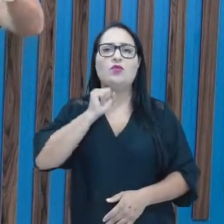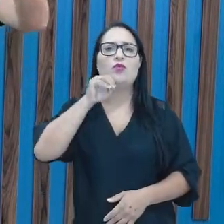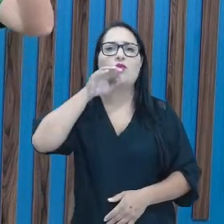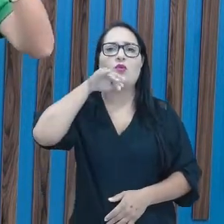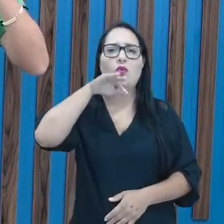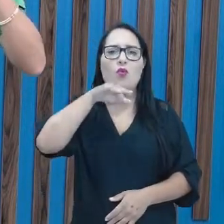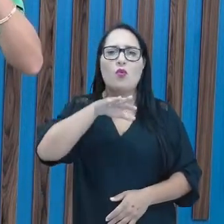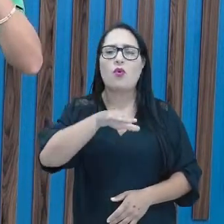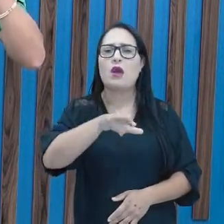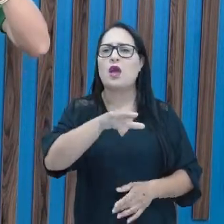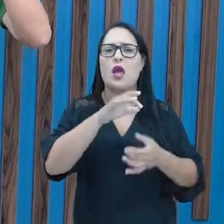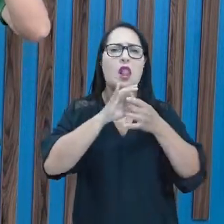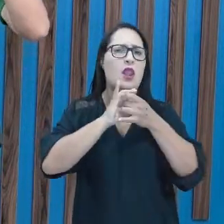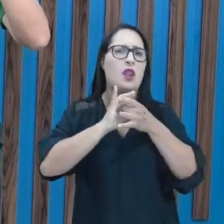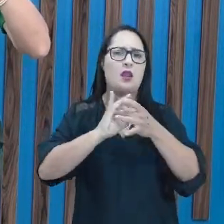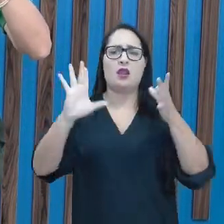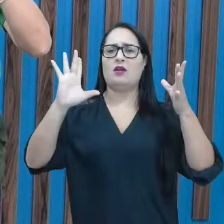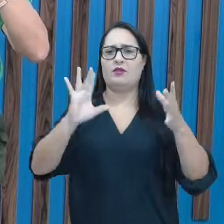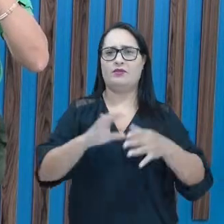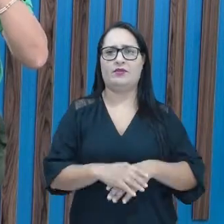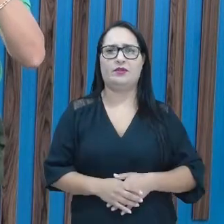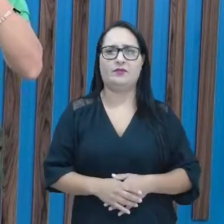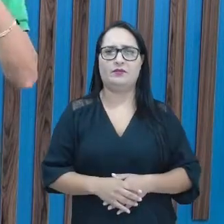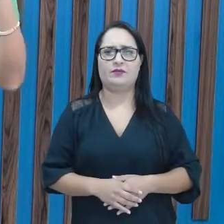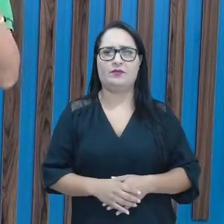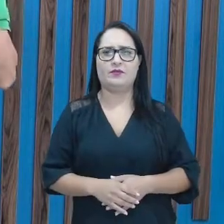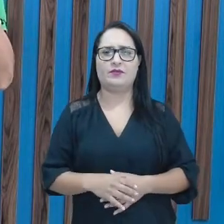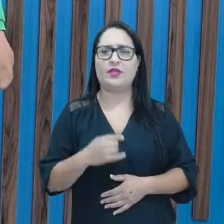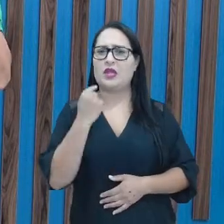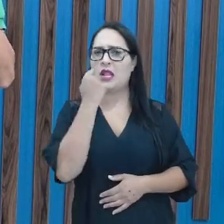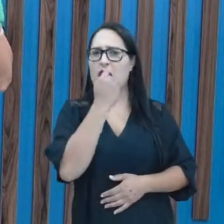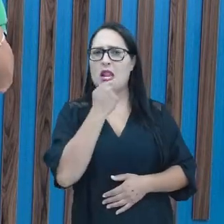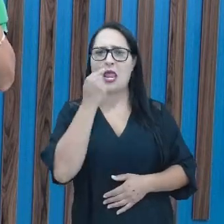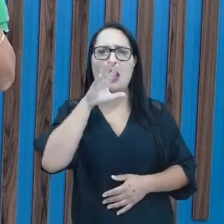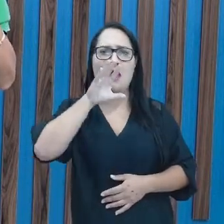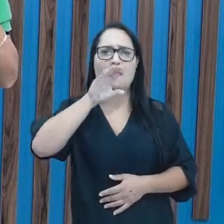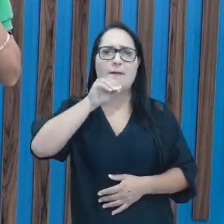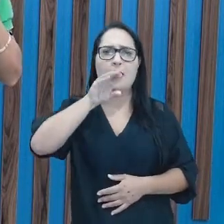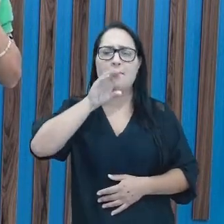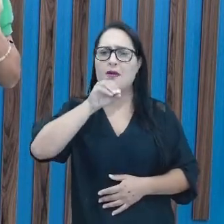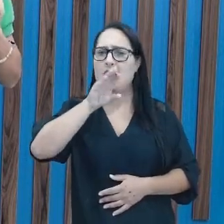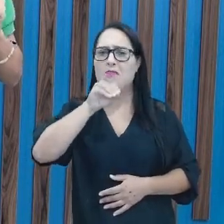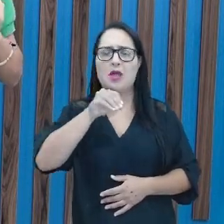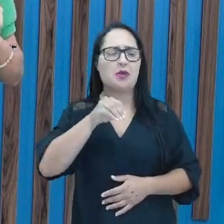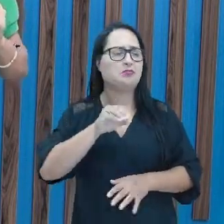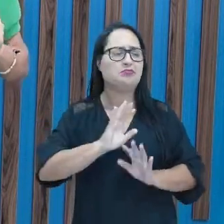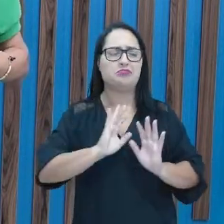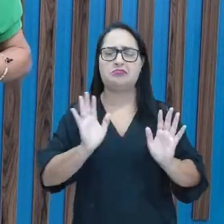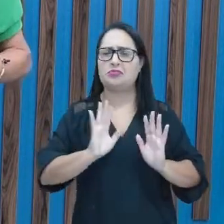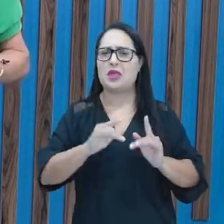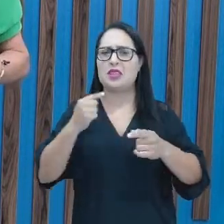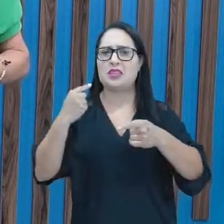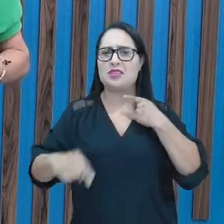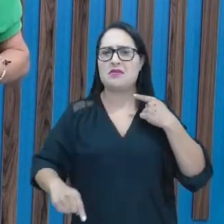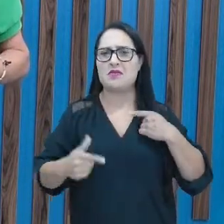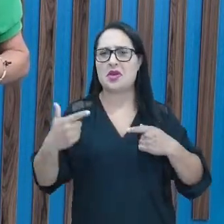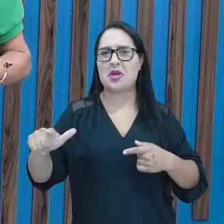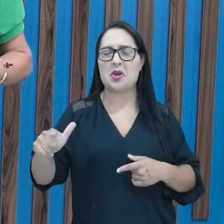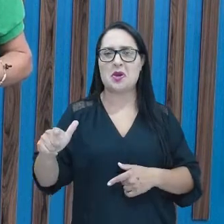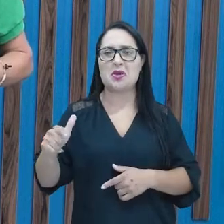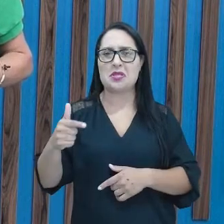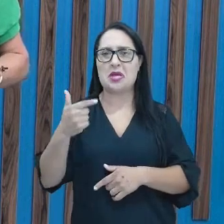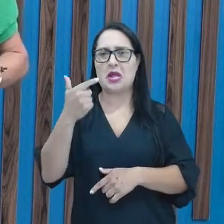livremente, partes da nossa boca não se tocam, como quando a gente fala as consoantes,